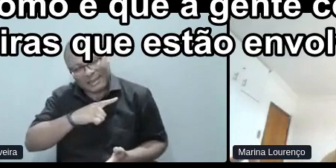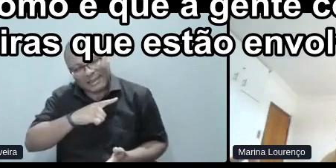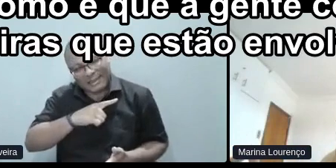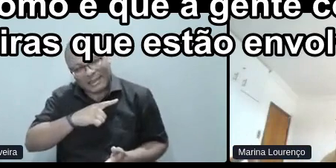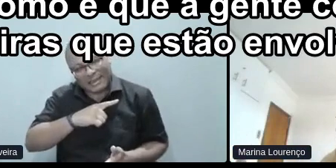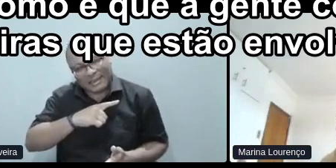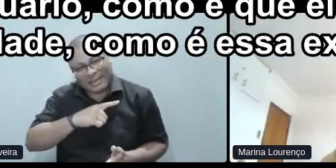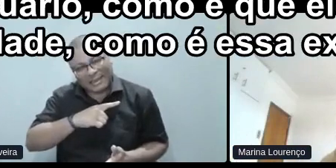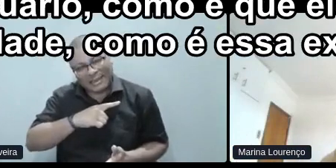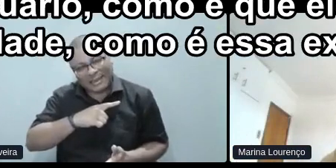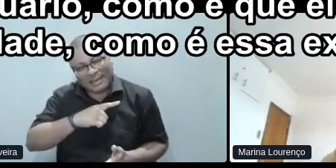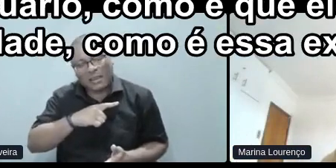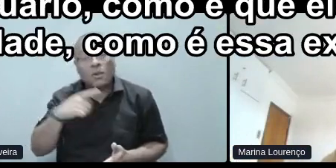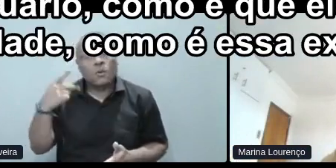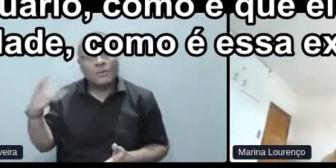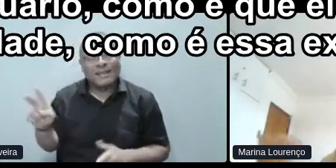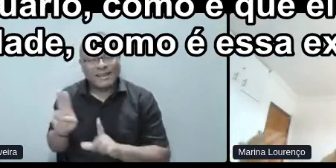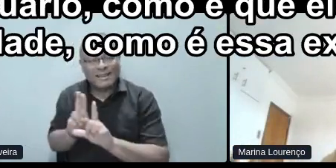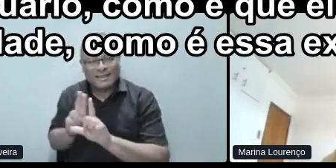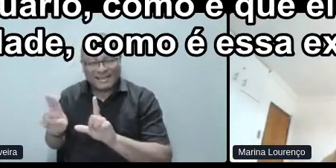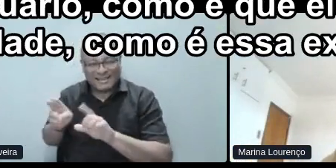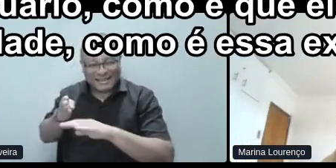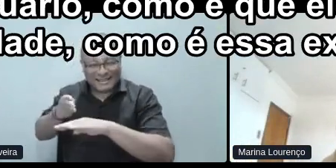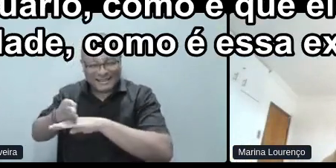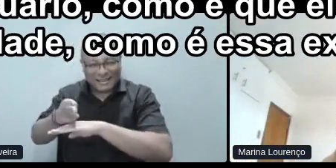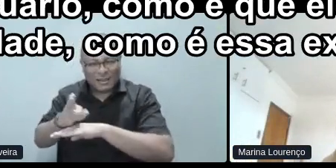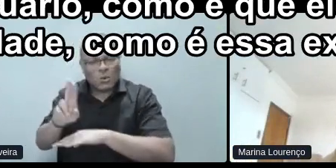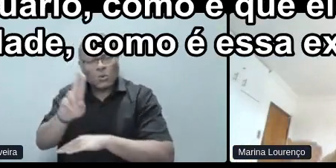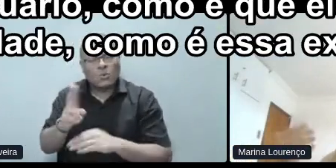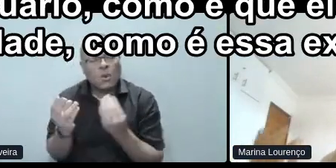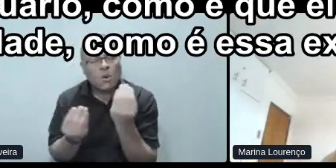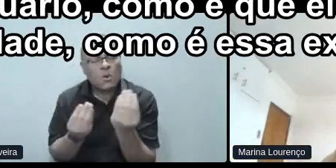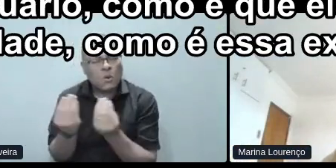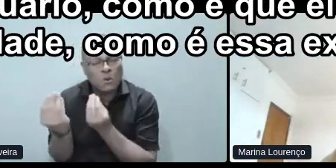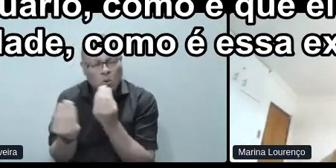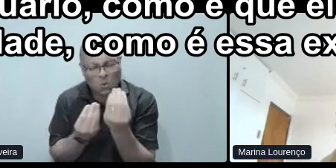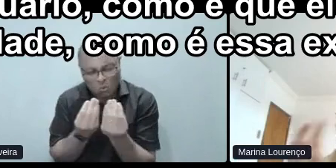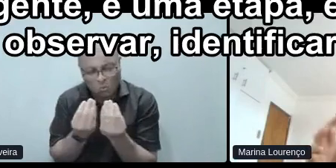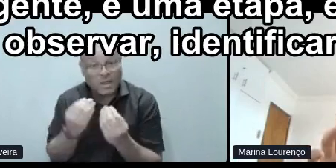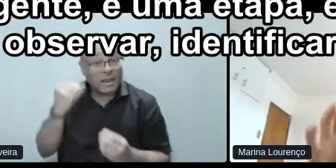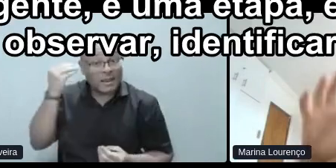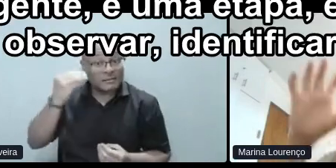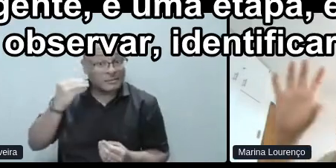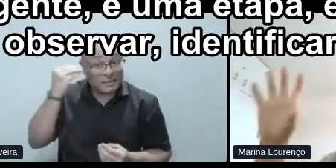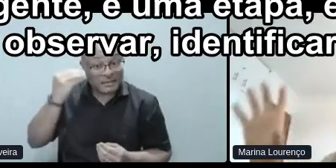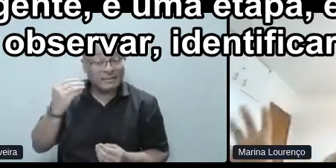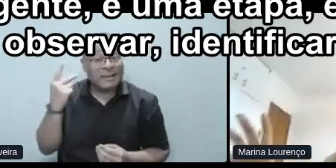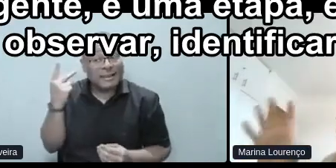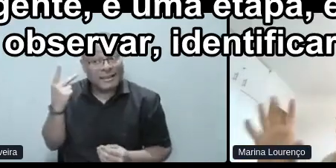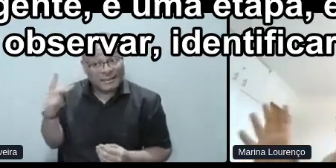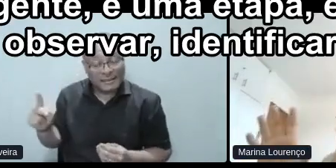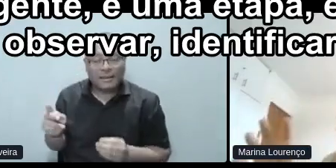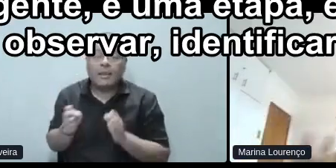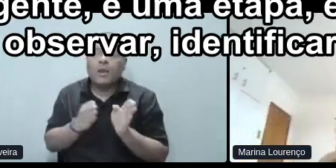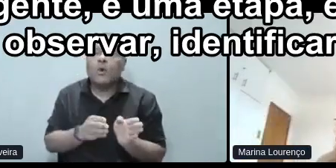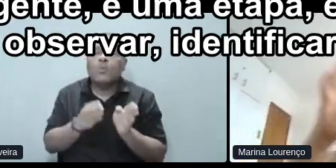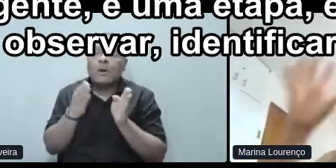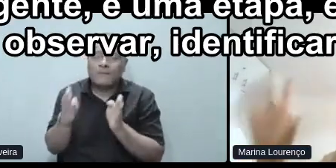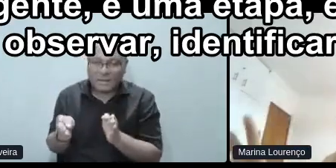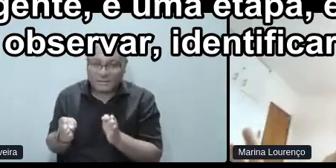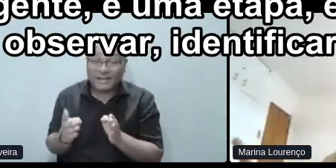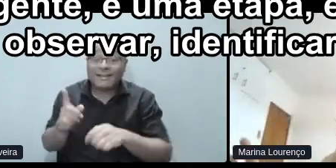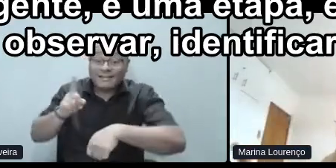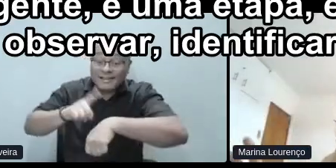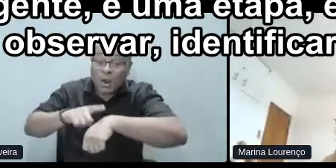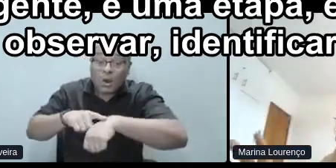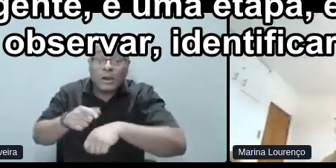esse usuário, como é que ele faz essa usabilidade, como é essa experiência dele. Então, a gente, é uma etapa, essa pesquisa de campo é